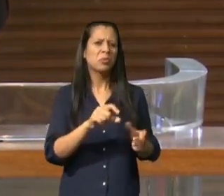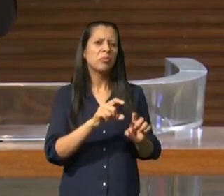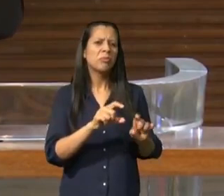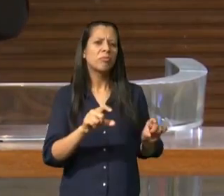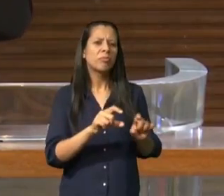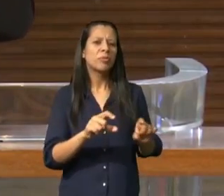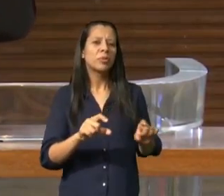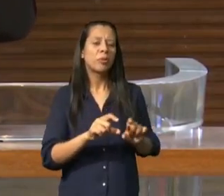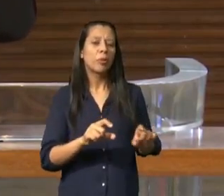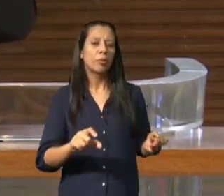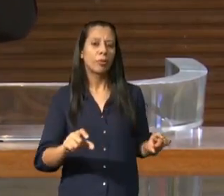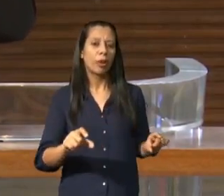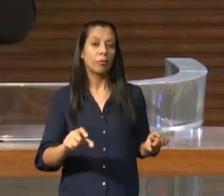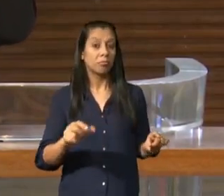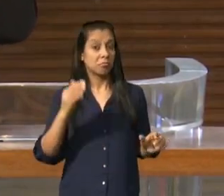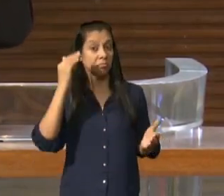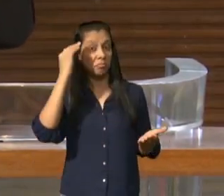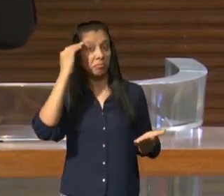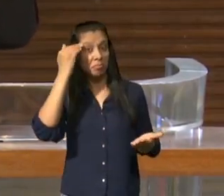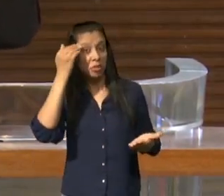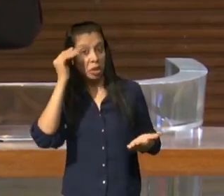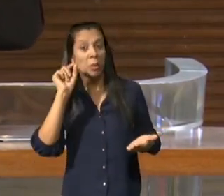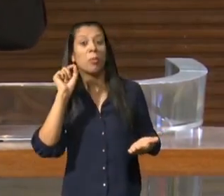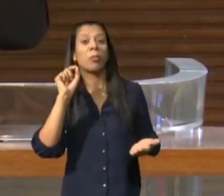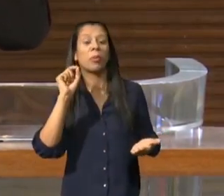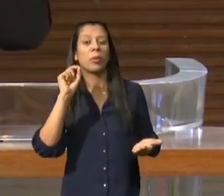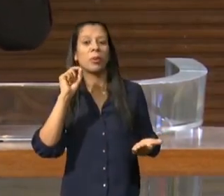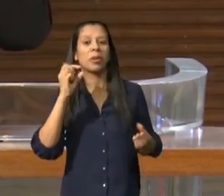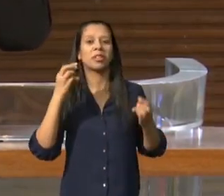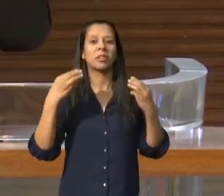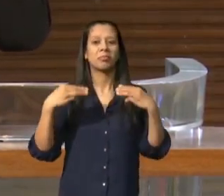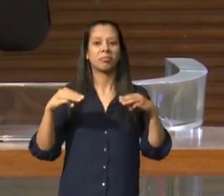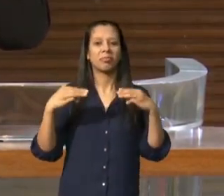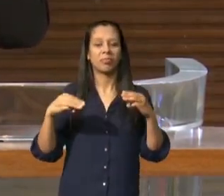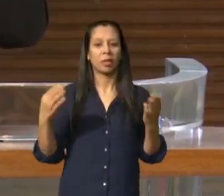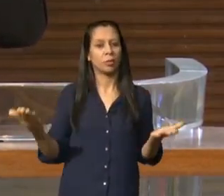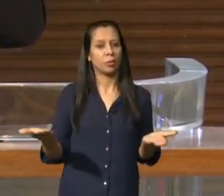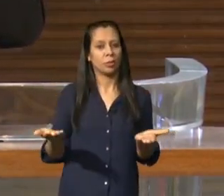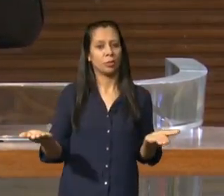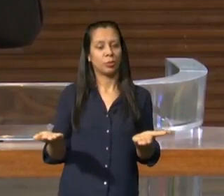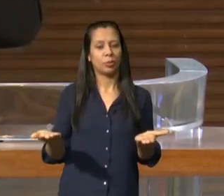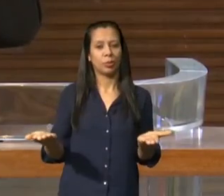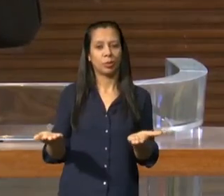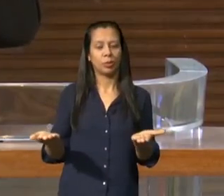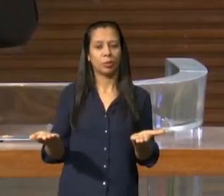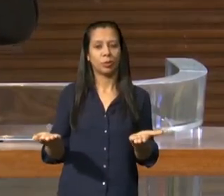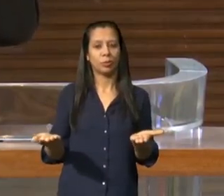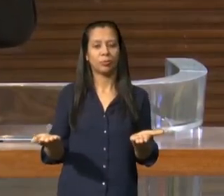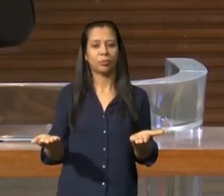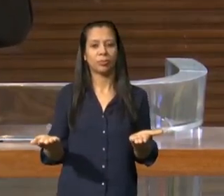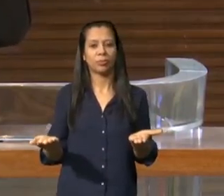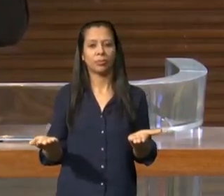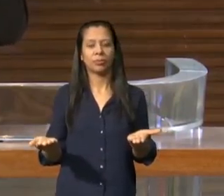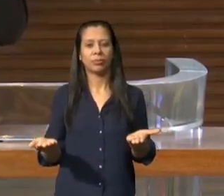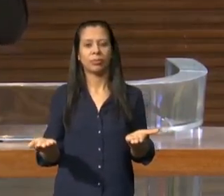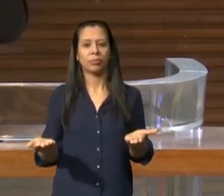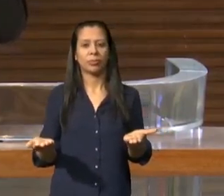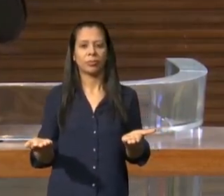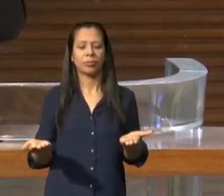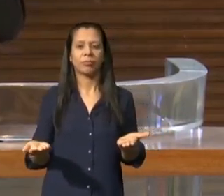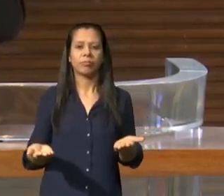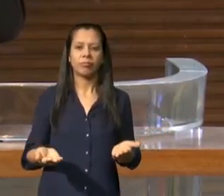que então possamos entender o porquê desta mensagem sempre quando nós abrimos a palavra